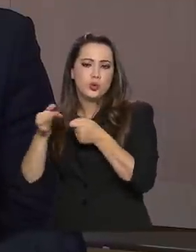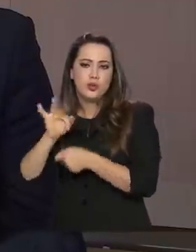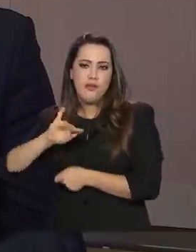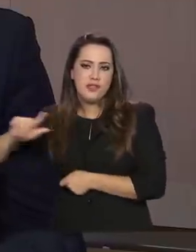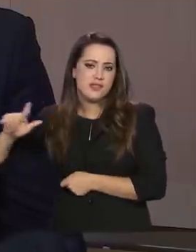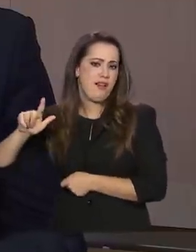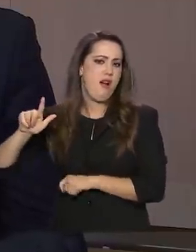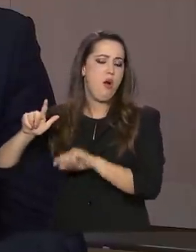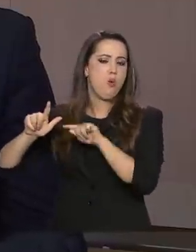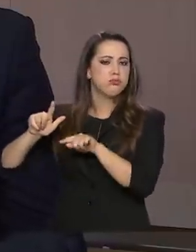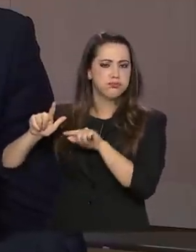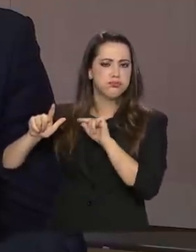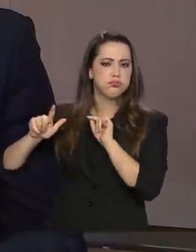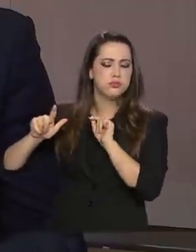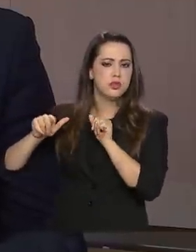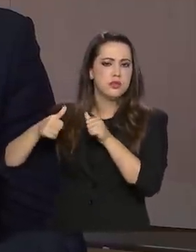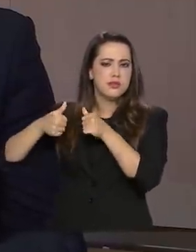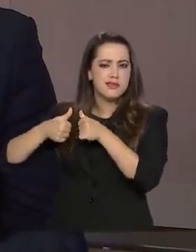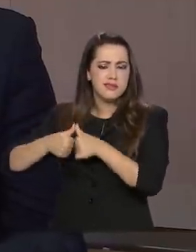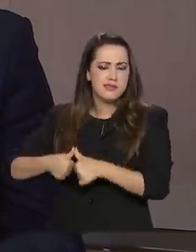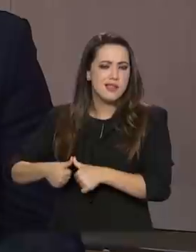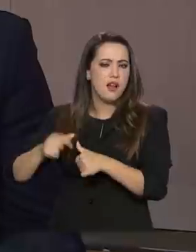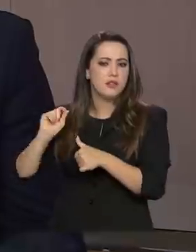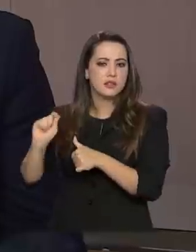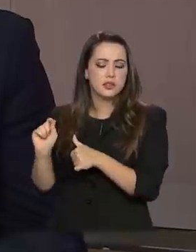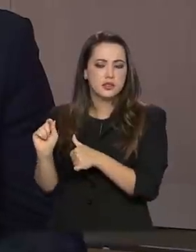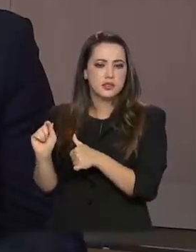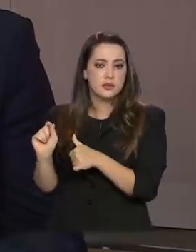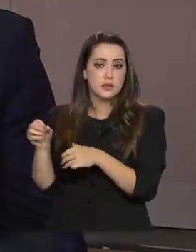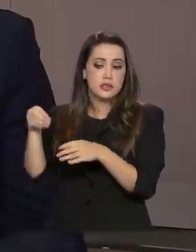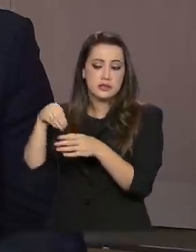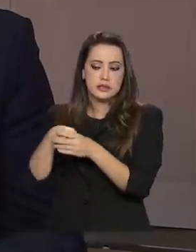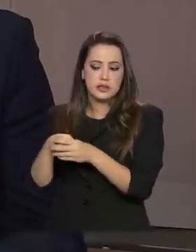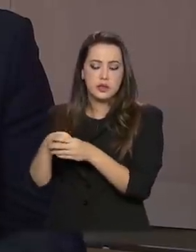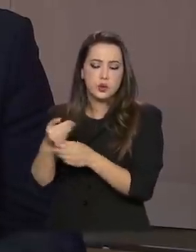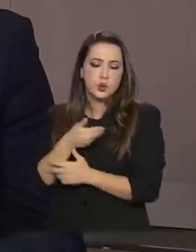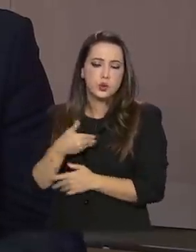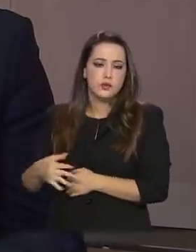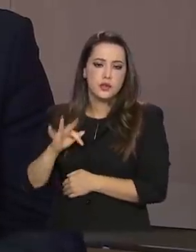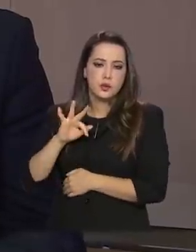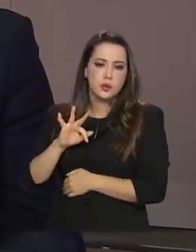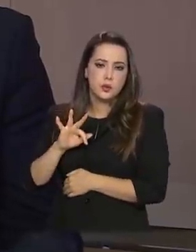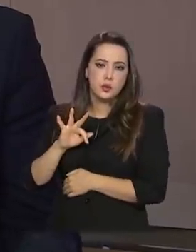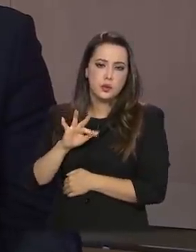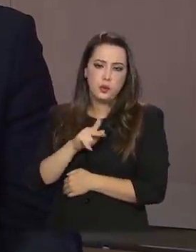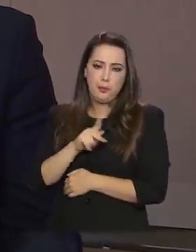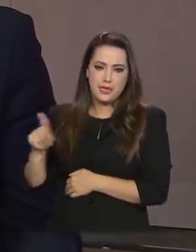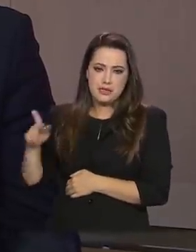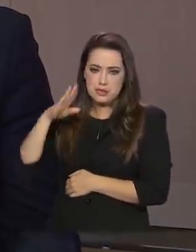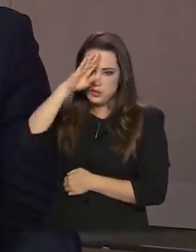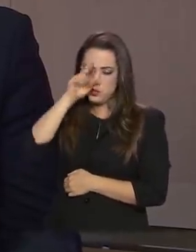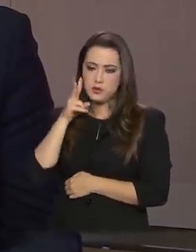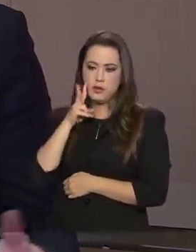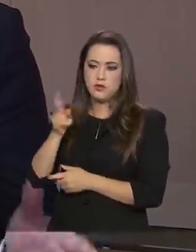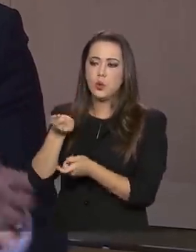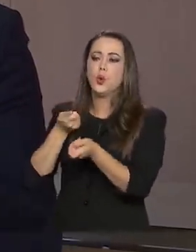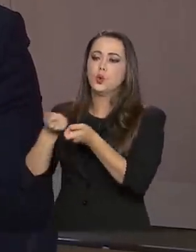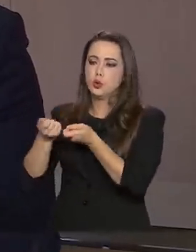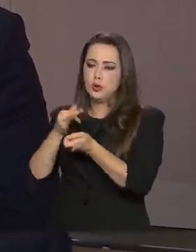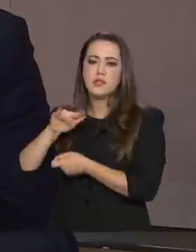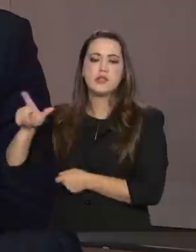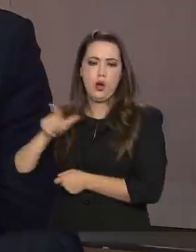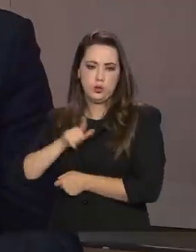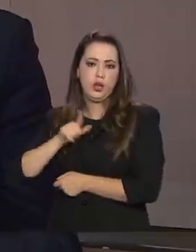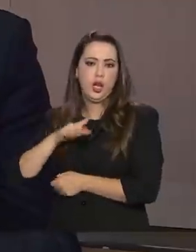mercado, ele estava vendo o governo do presidente Jair Bolsonaro como um governo que promove esse equilíbrio fiscal e